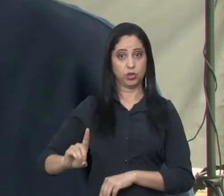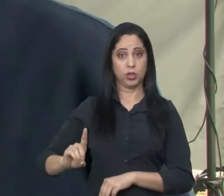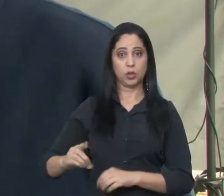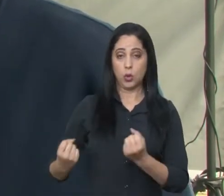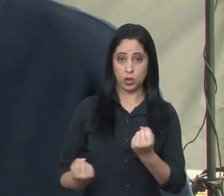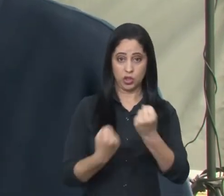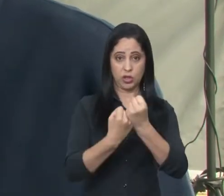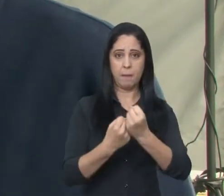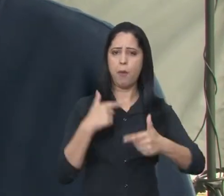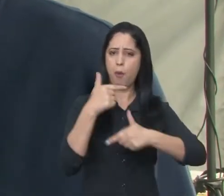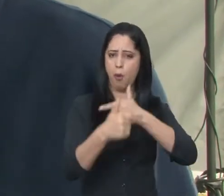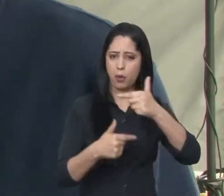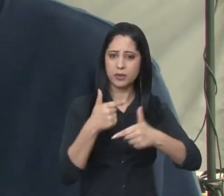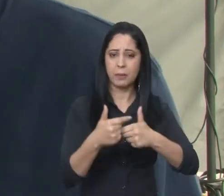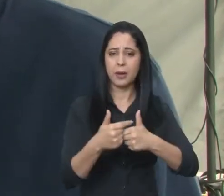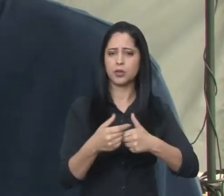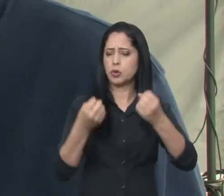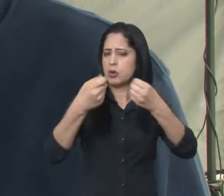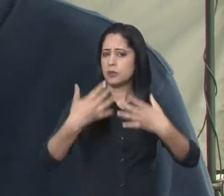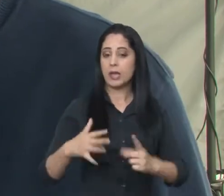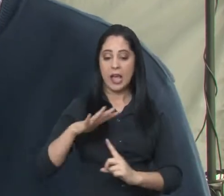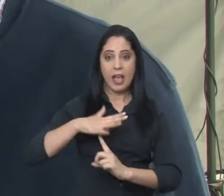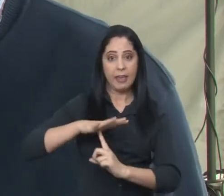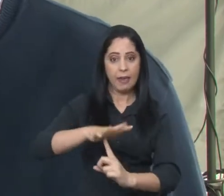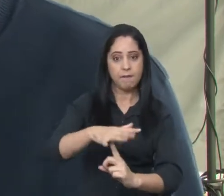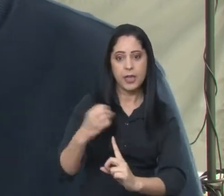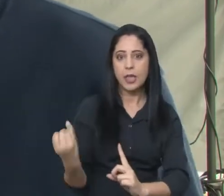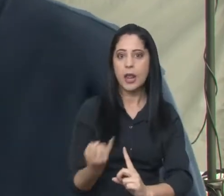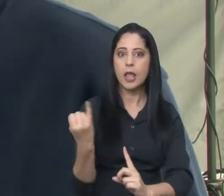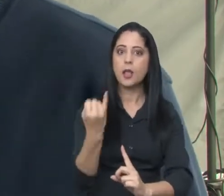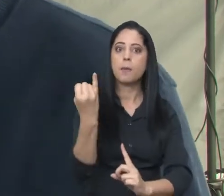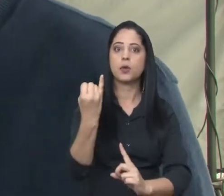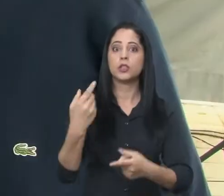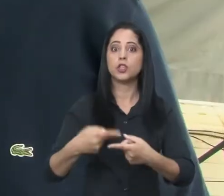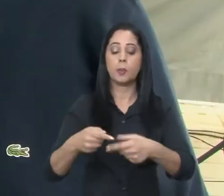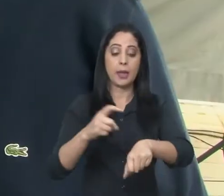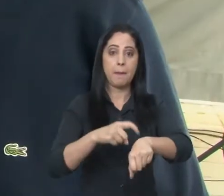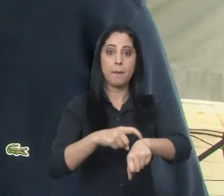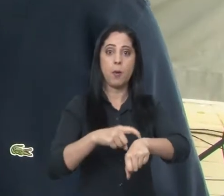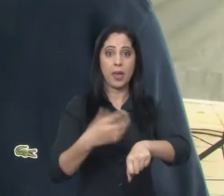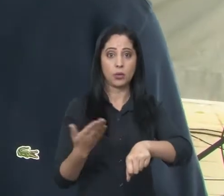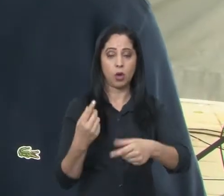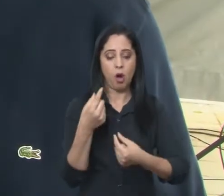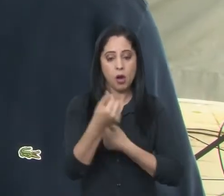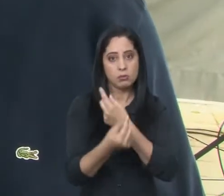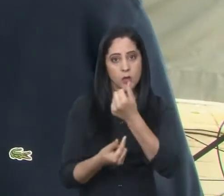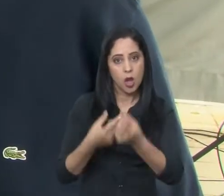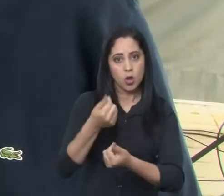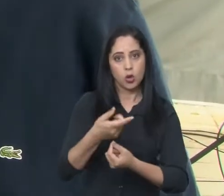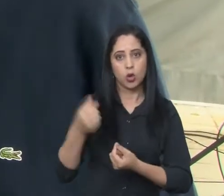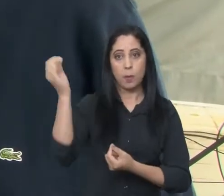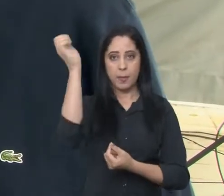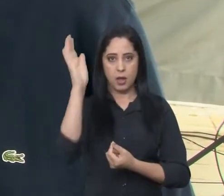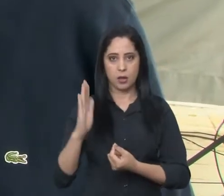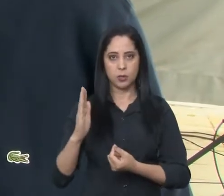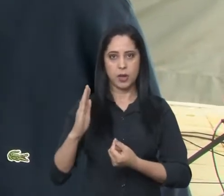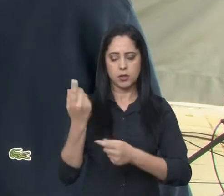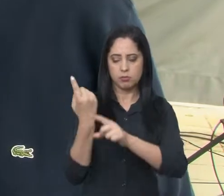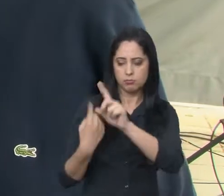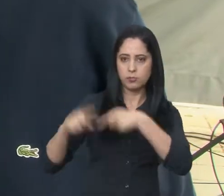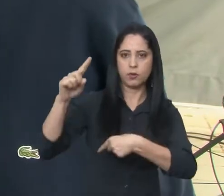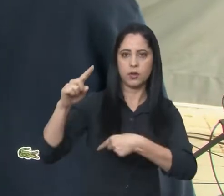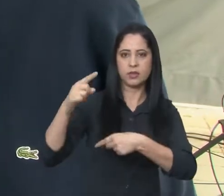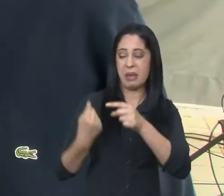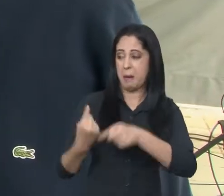Qualificação ao Trabalhador, a importância da feira ganha ainda mais destaque neste momento de retomada da economia após